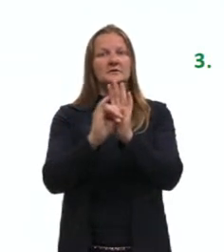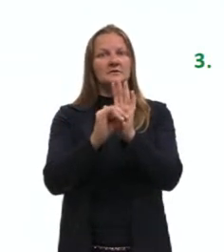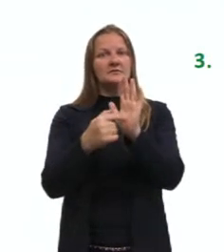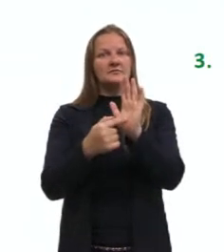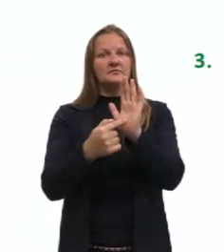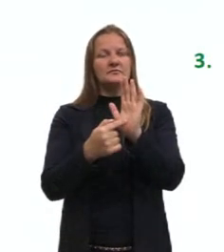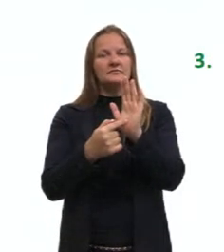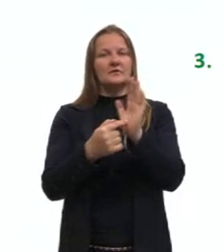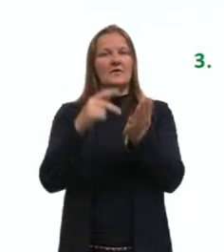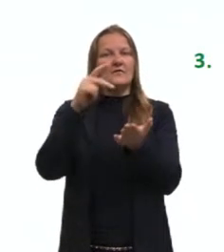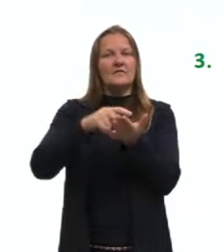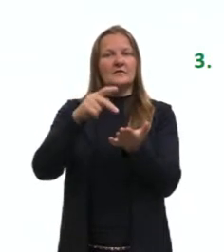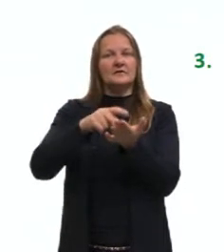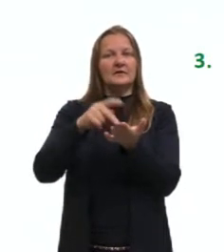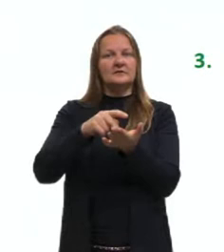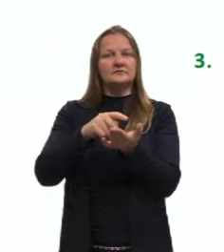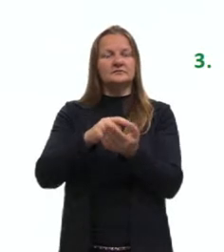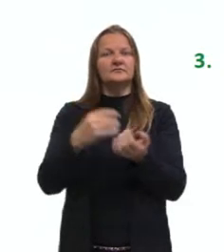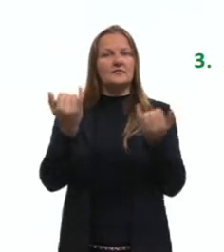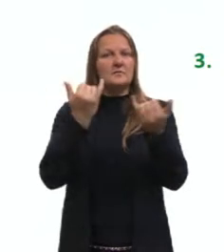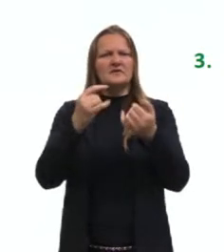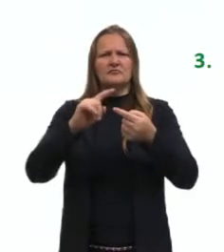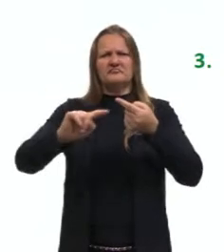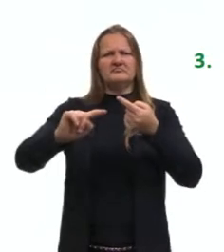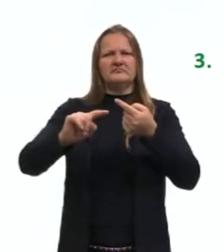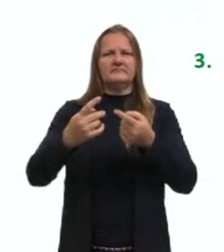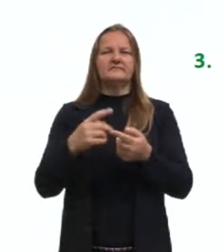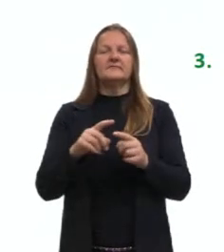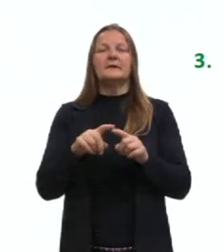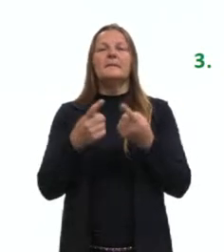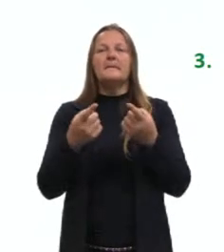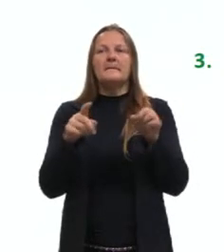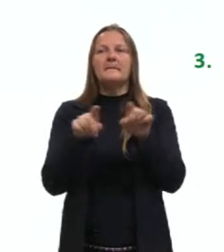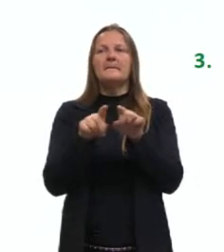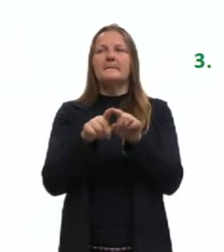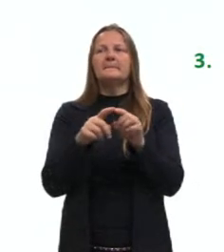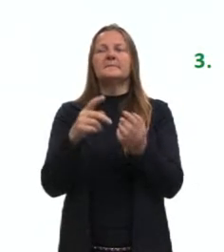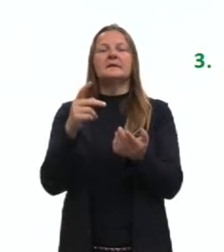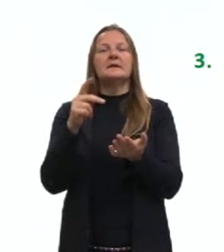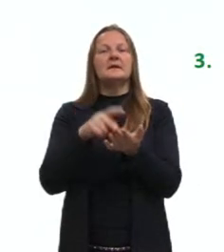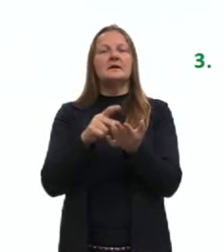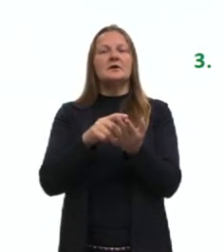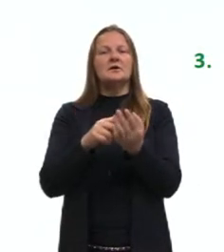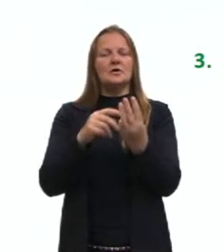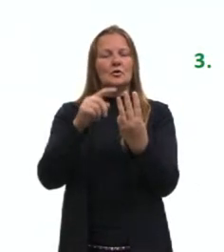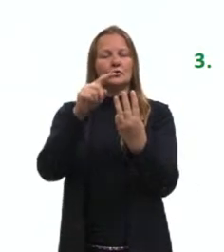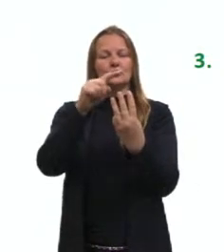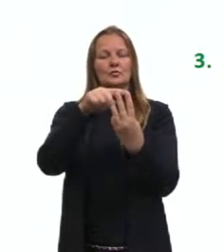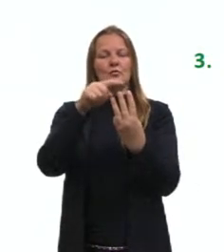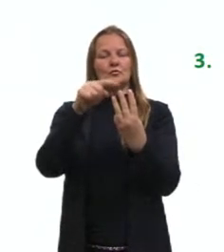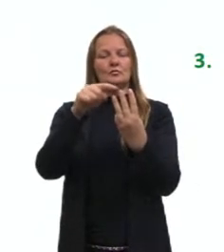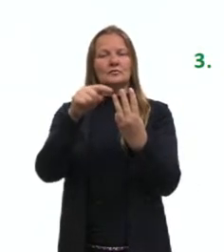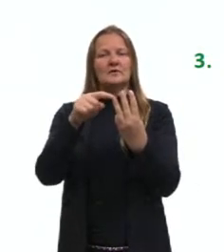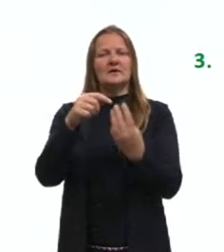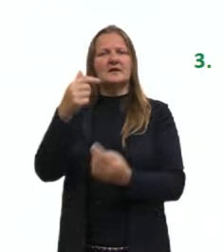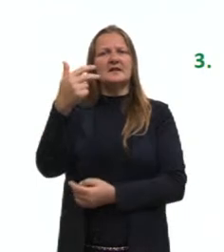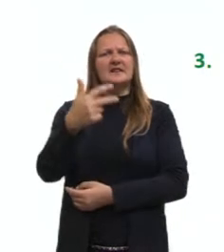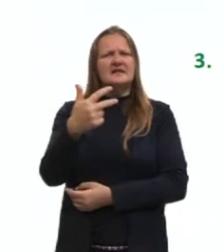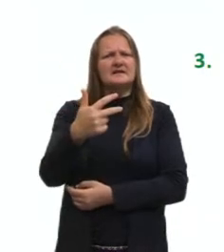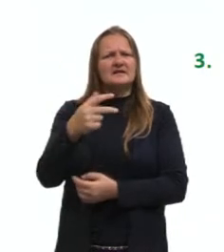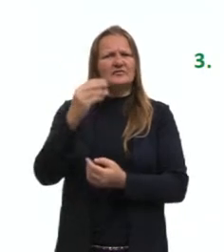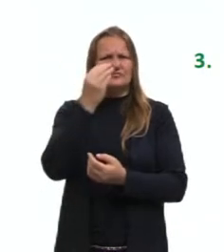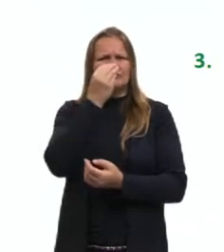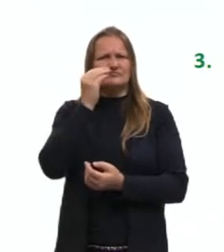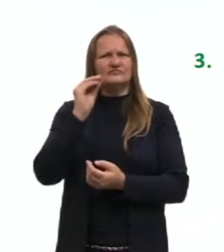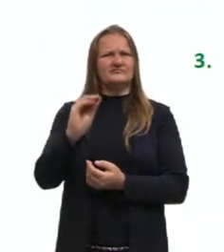né, rebater essa informação. Ao mesmo tempo, o princípio do terceiro excluído, ela só pode ser